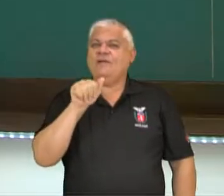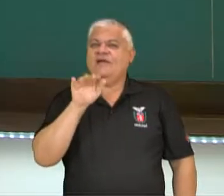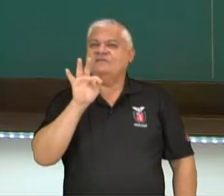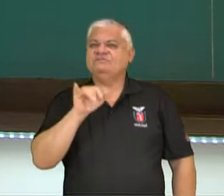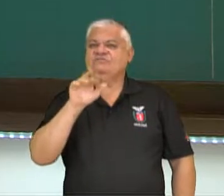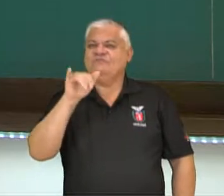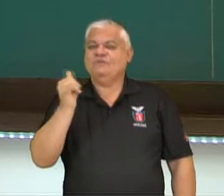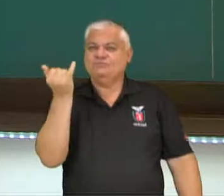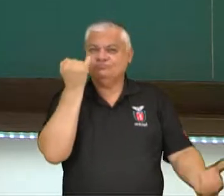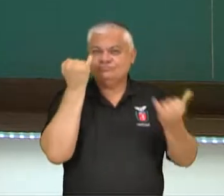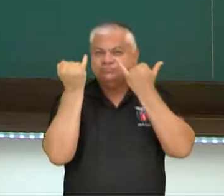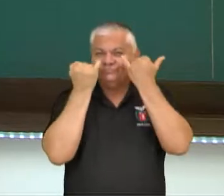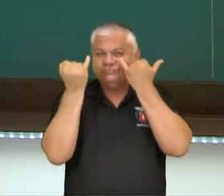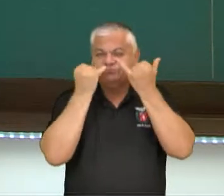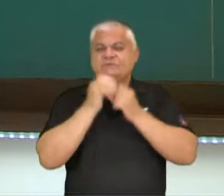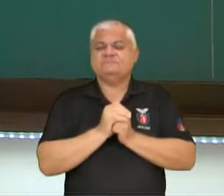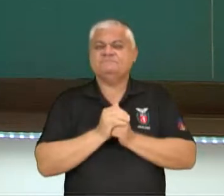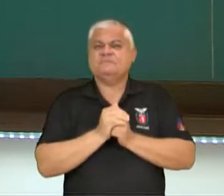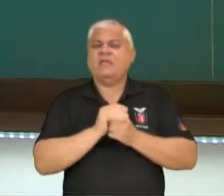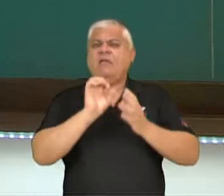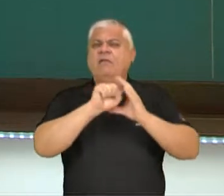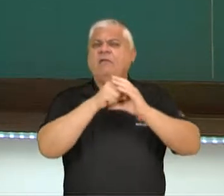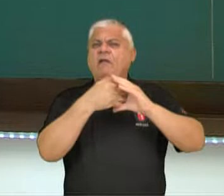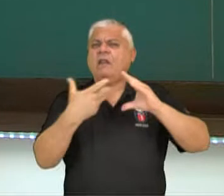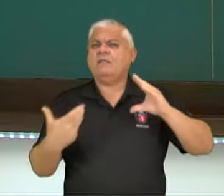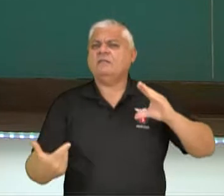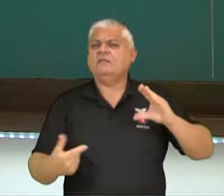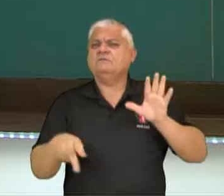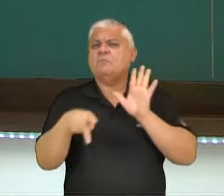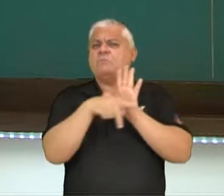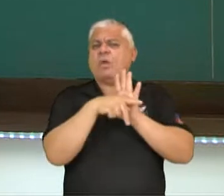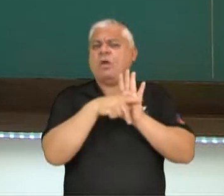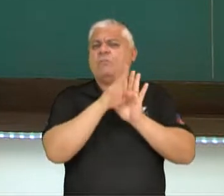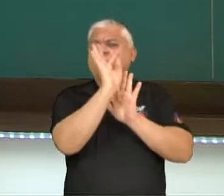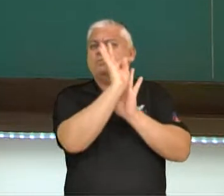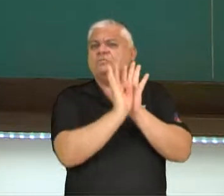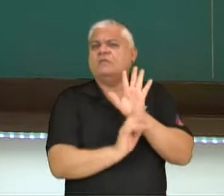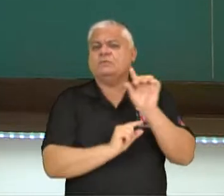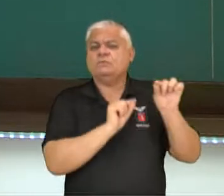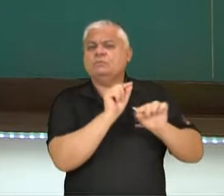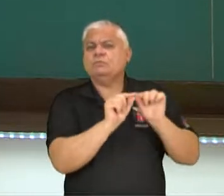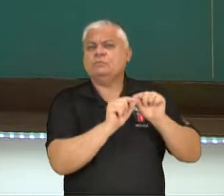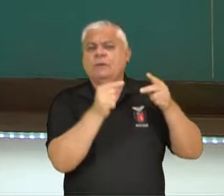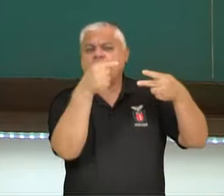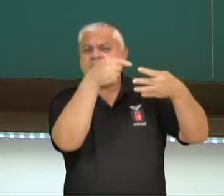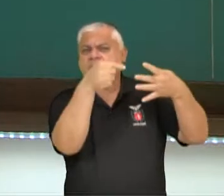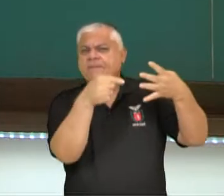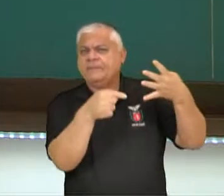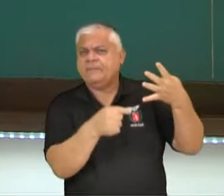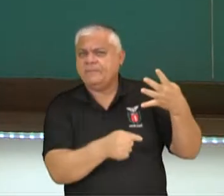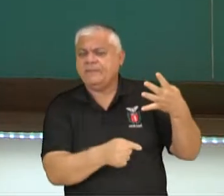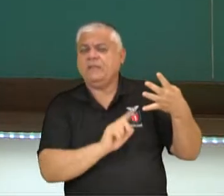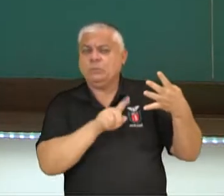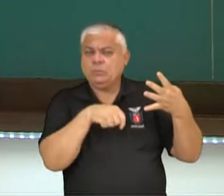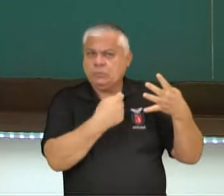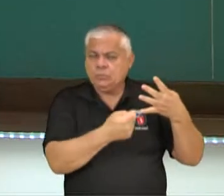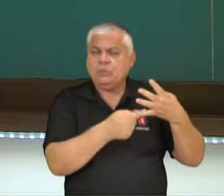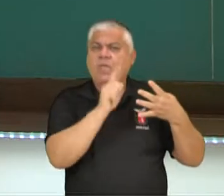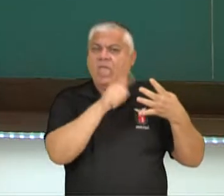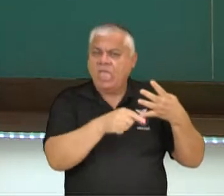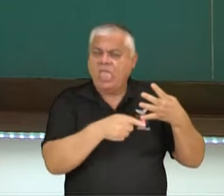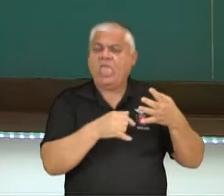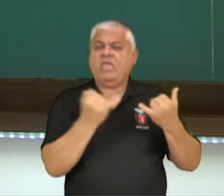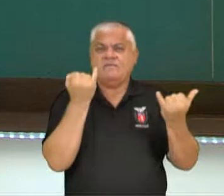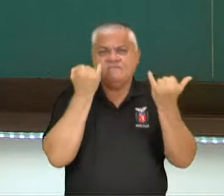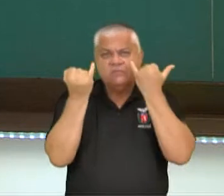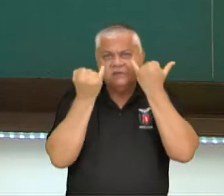discutir um pouquinho sobre as características, os elementos composicionais que constituem um texto para que ele seja considerado do